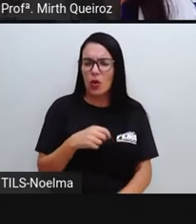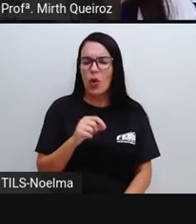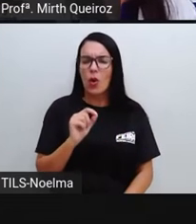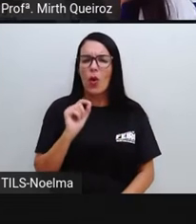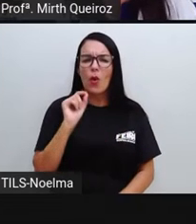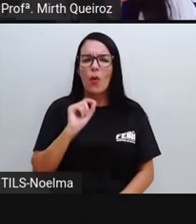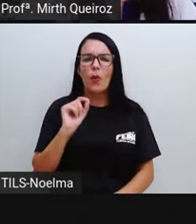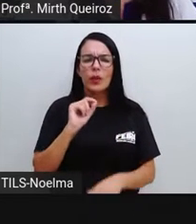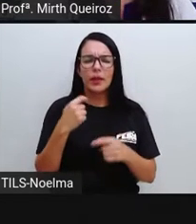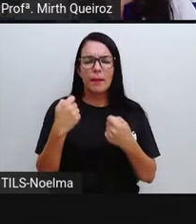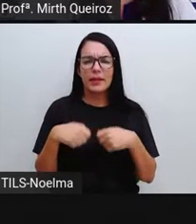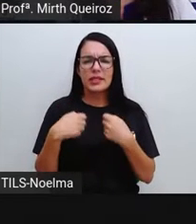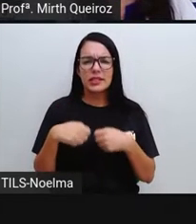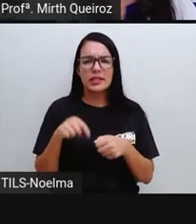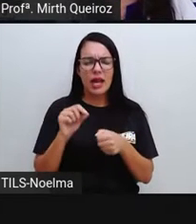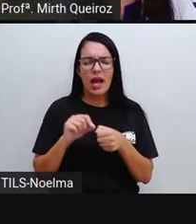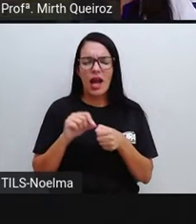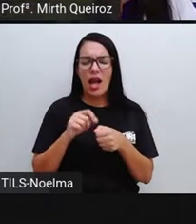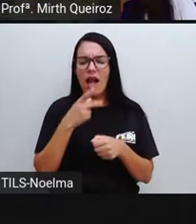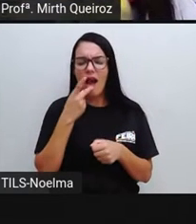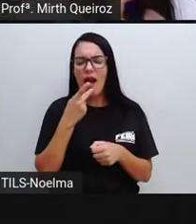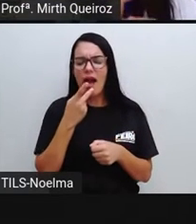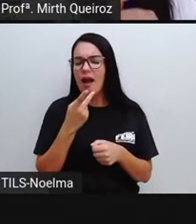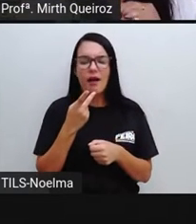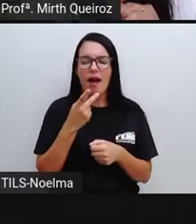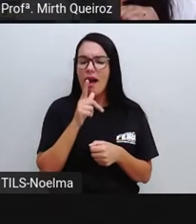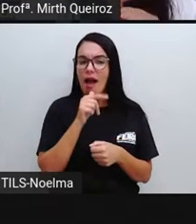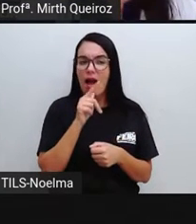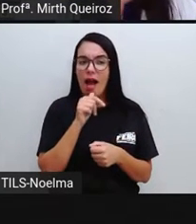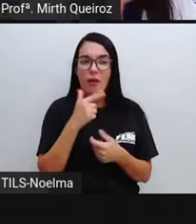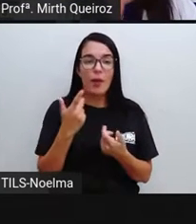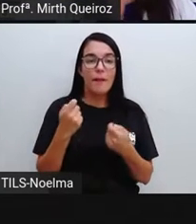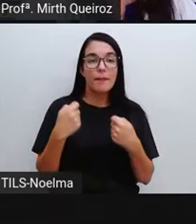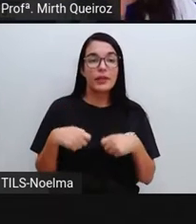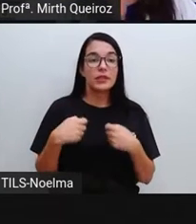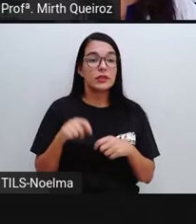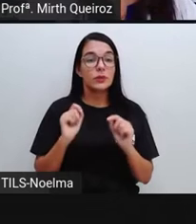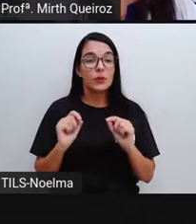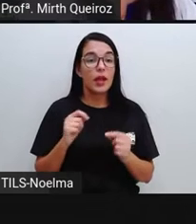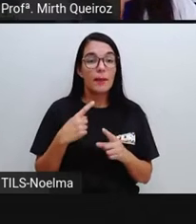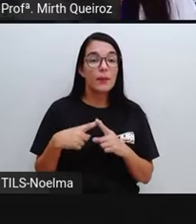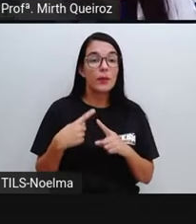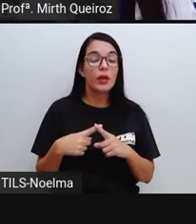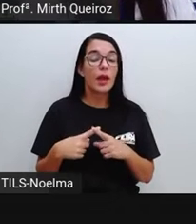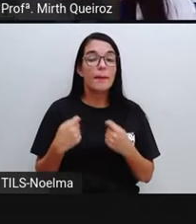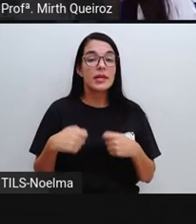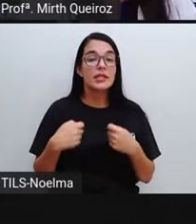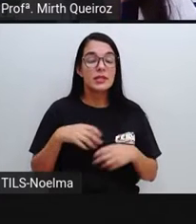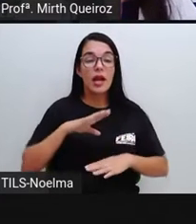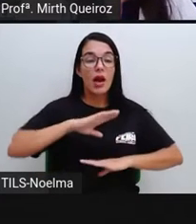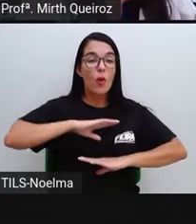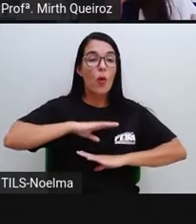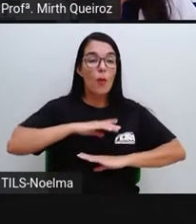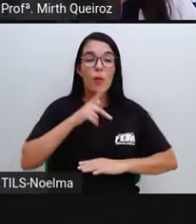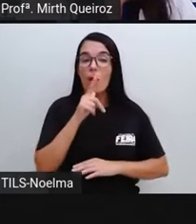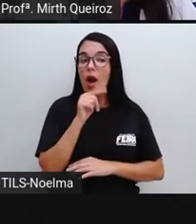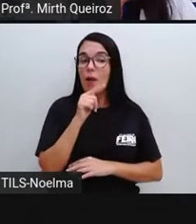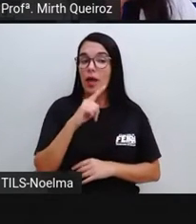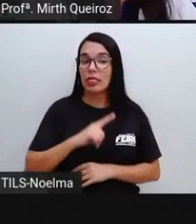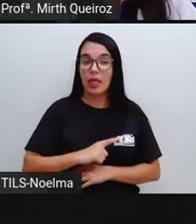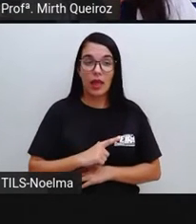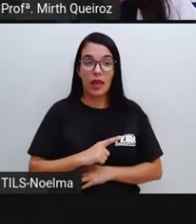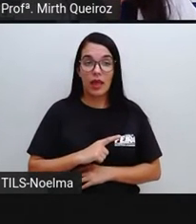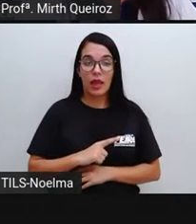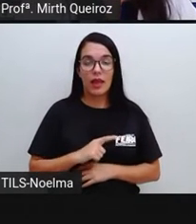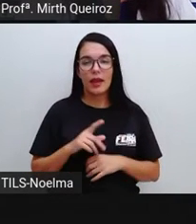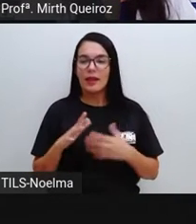desempenha no nosso corpo? Todo mundo sabe que a gente tem que estar, ó, sempre tomando uma água, né? E a gente costuma dizer,